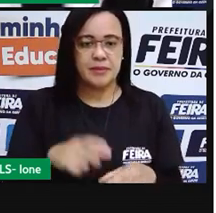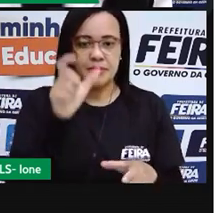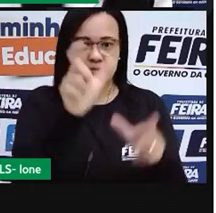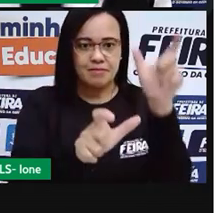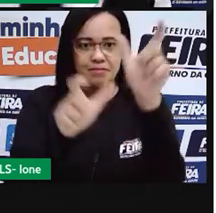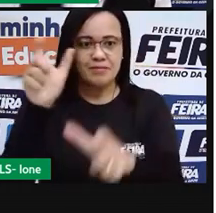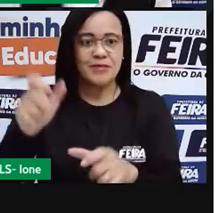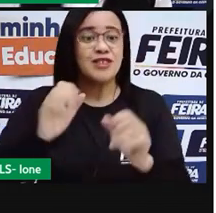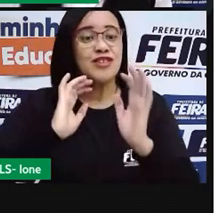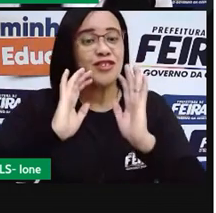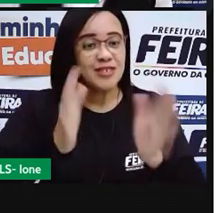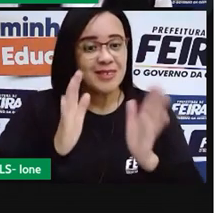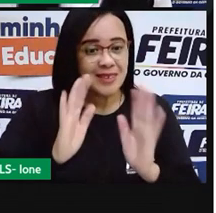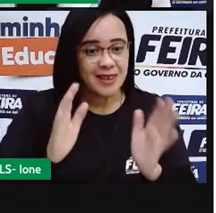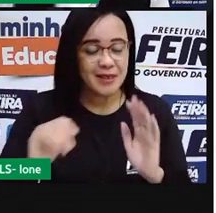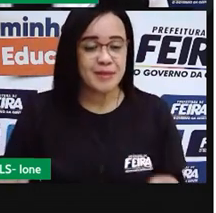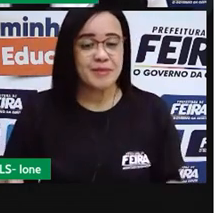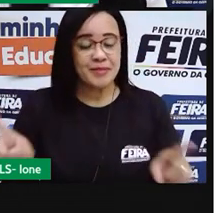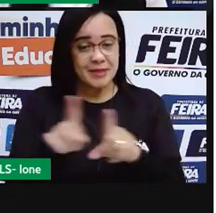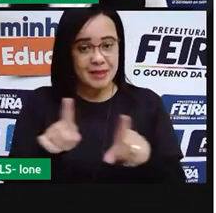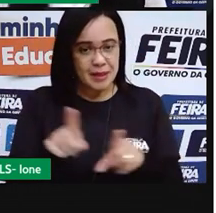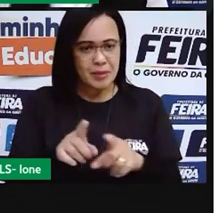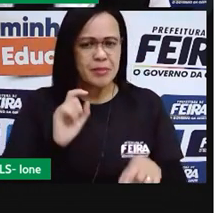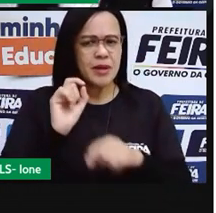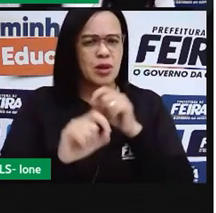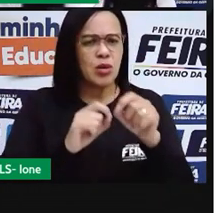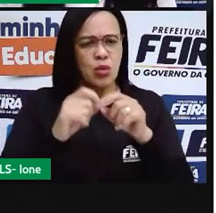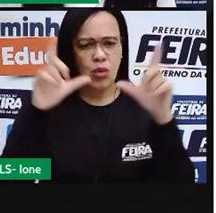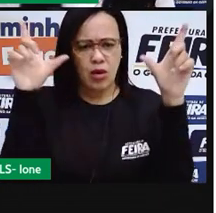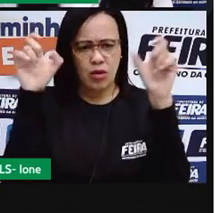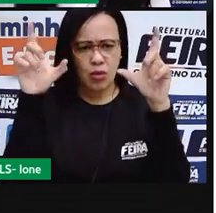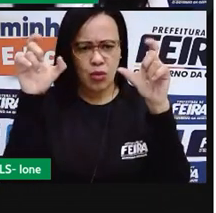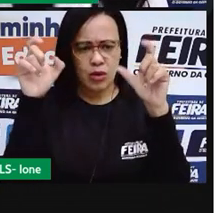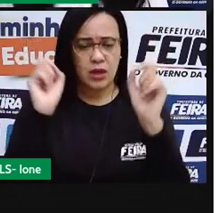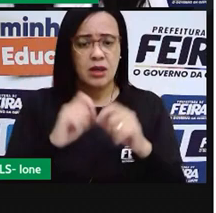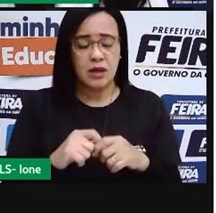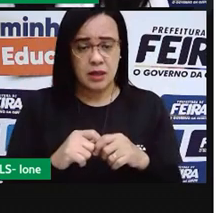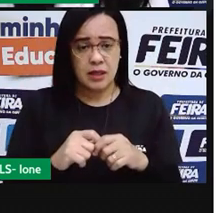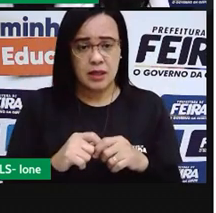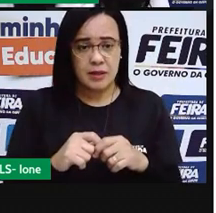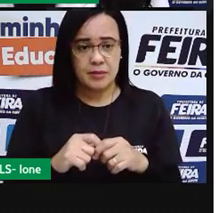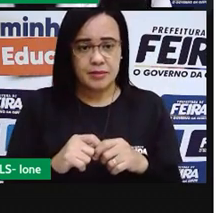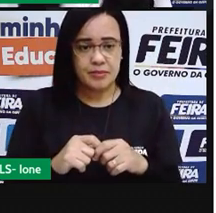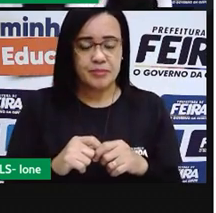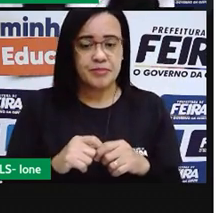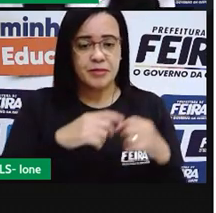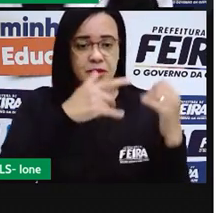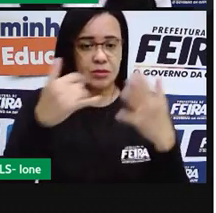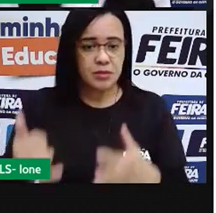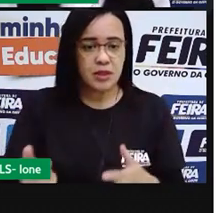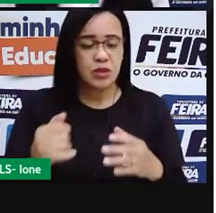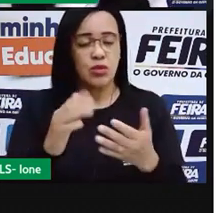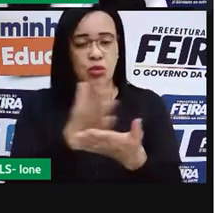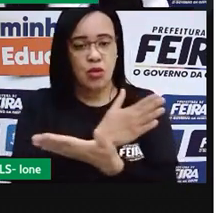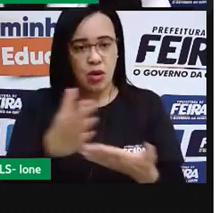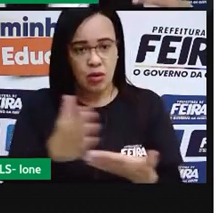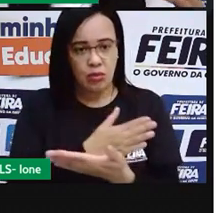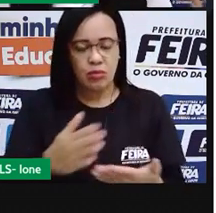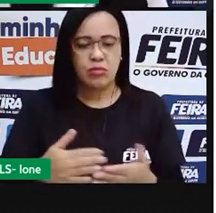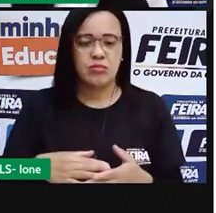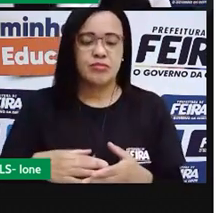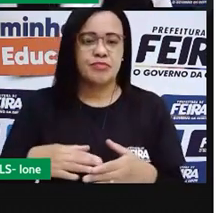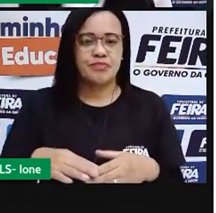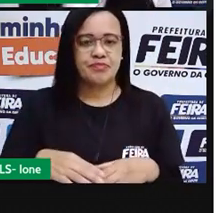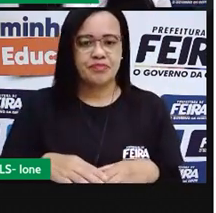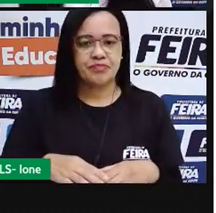Lembra? Nessa imagem, eu separei alguns dos casarões que a gente